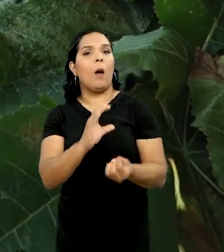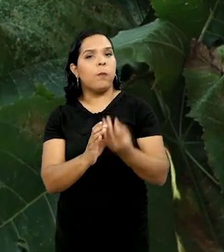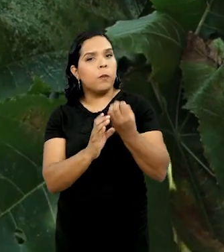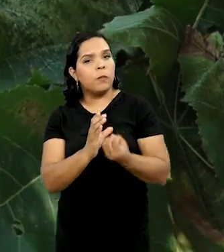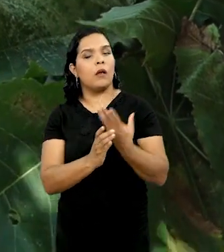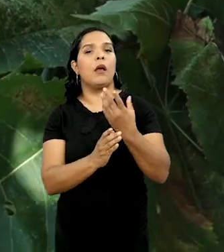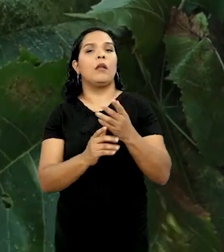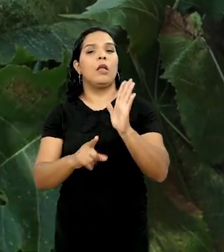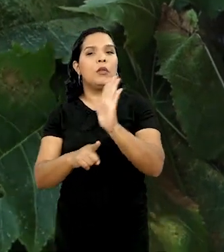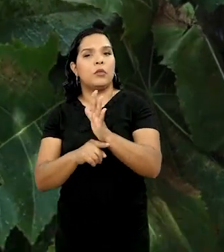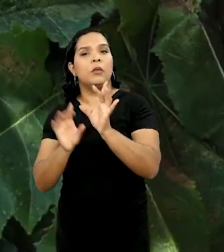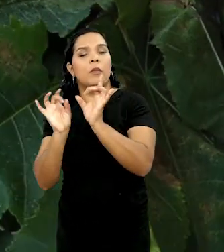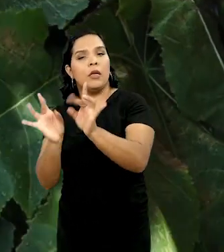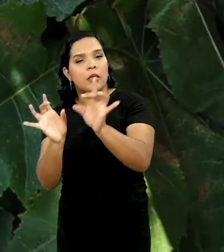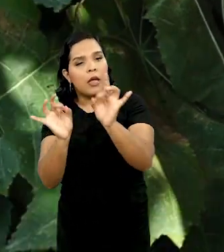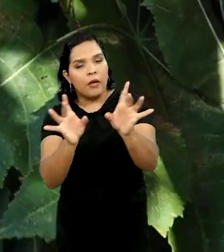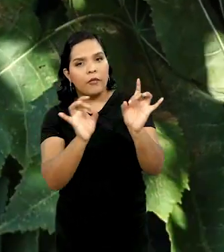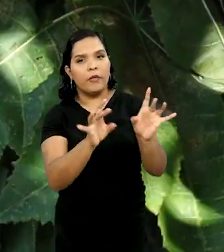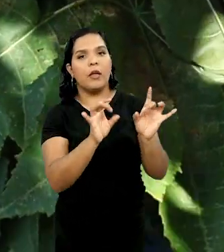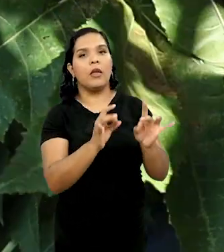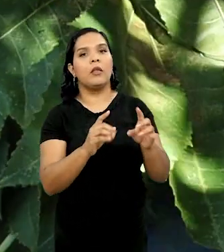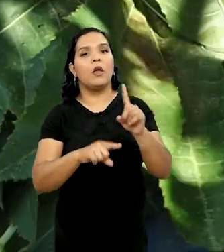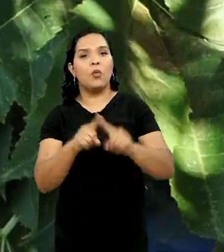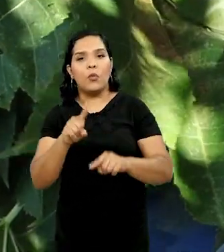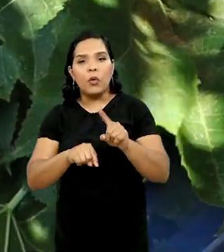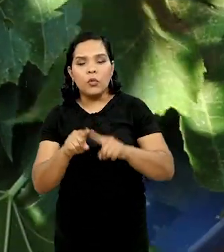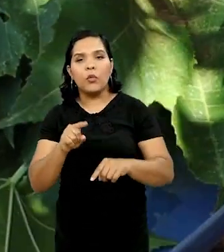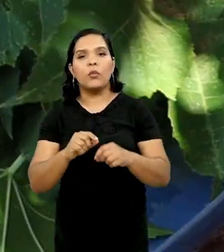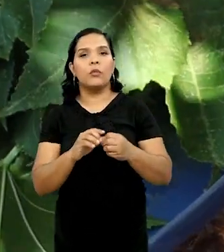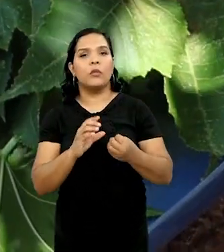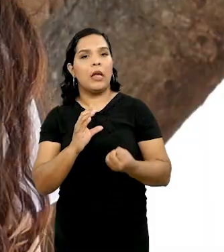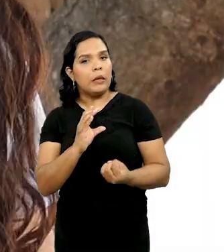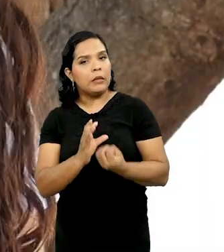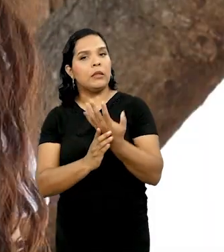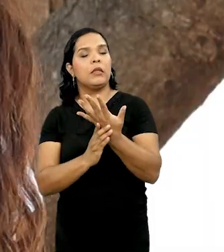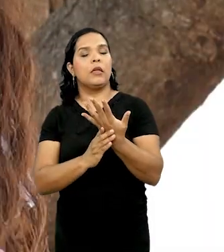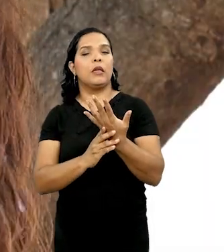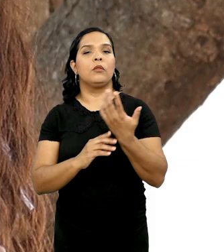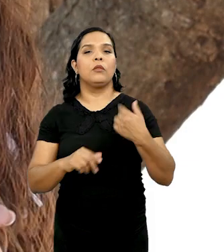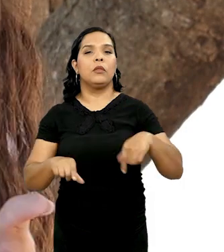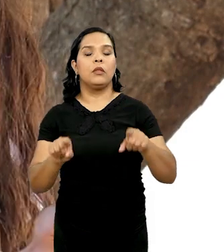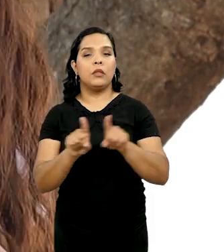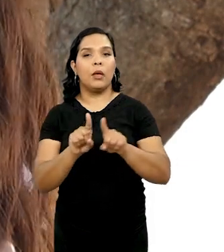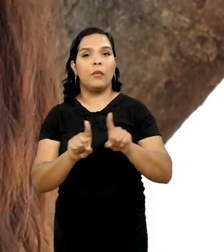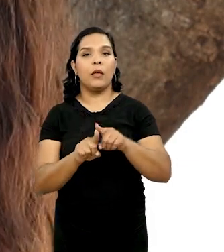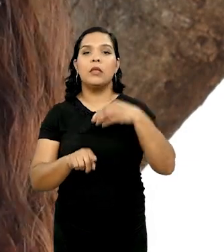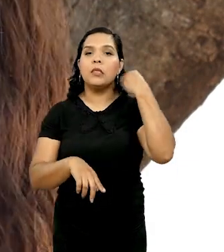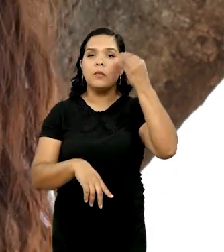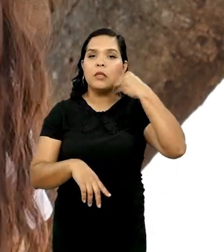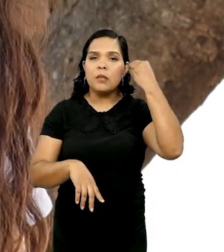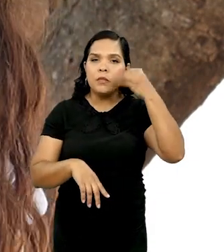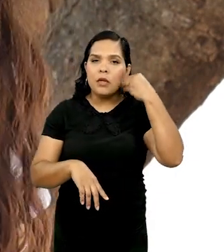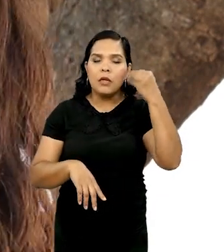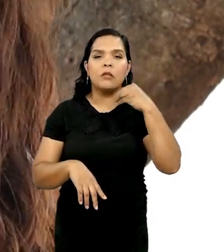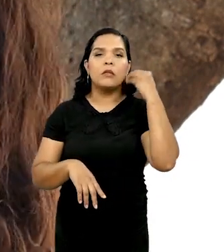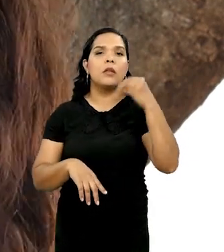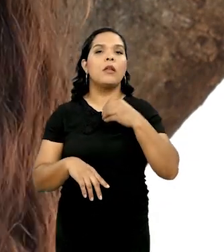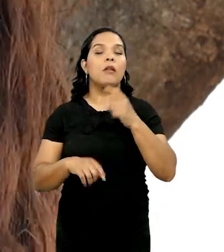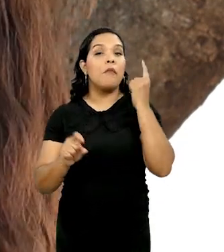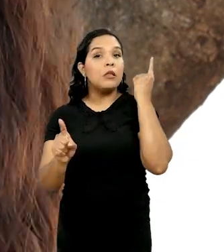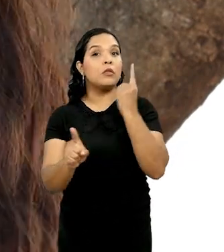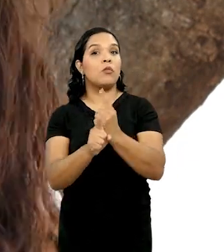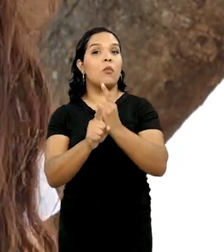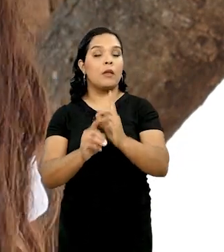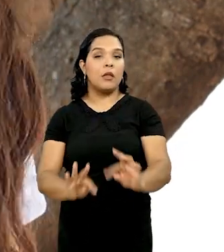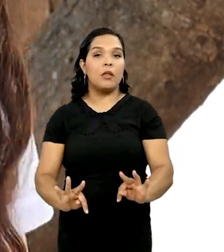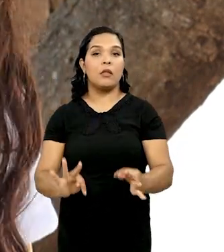auxilia na questão das vendas, do beneficiamento do produto que ele está produzindo. A gente traz experimentos onde a gente vai